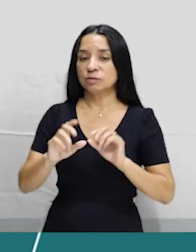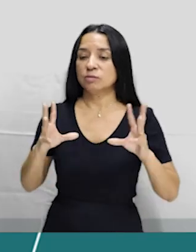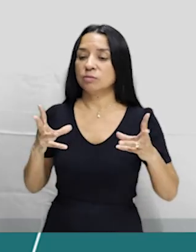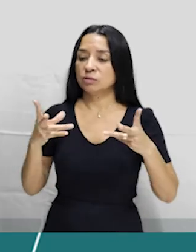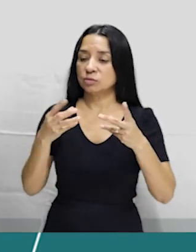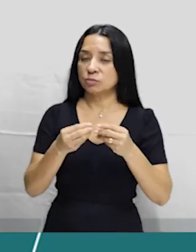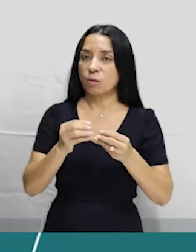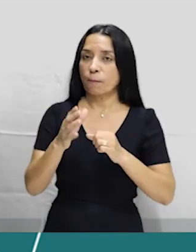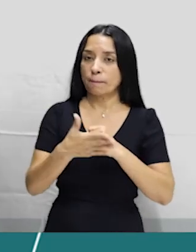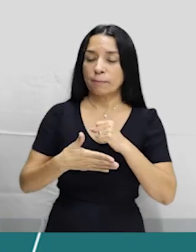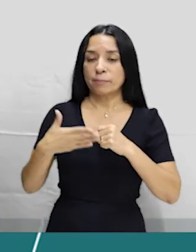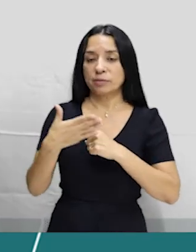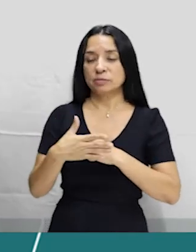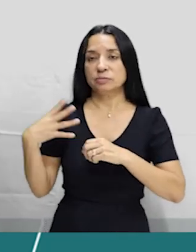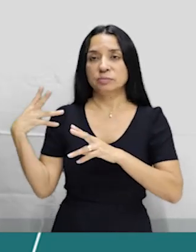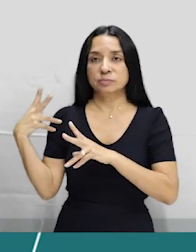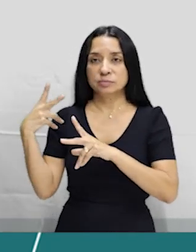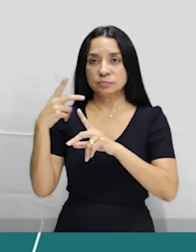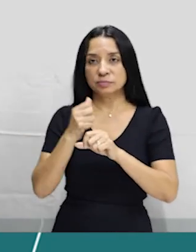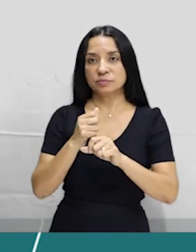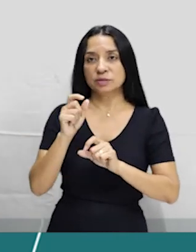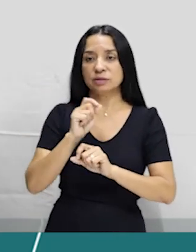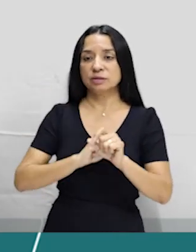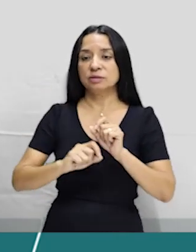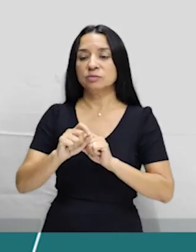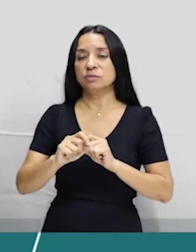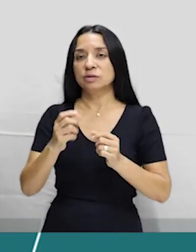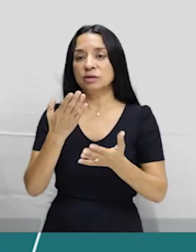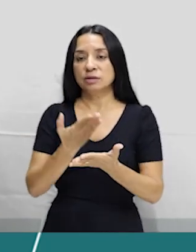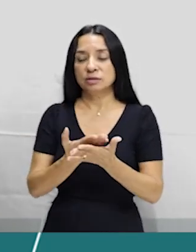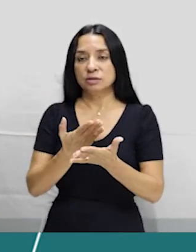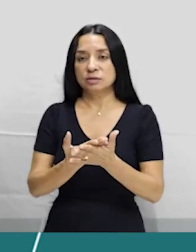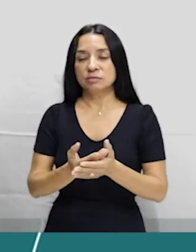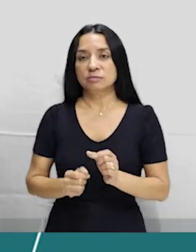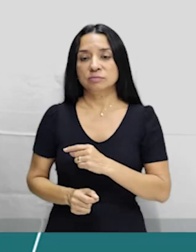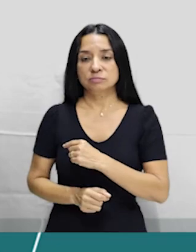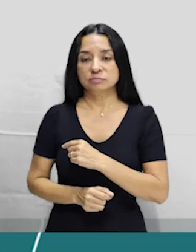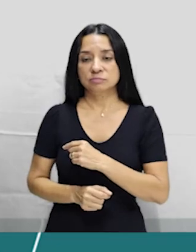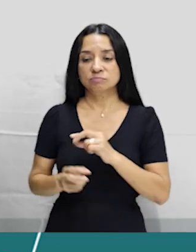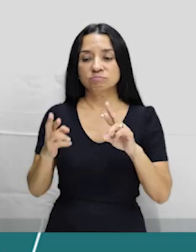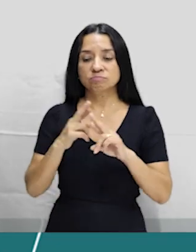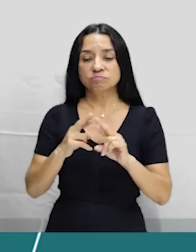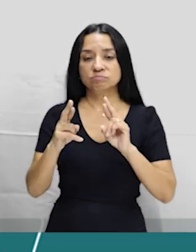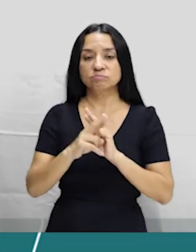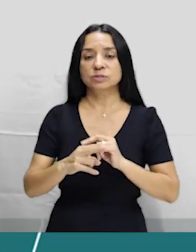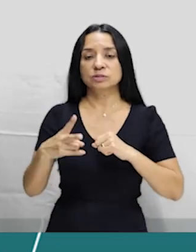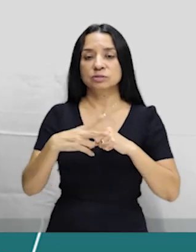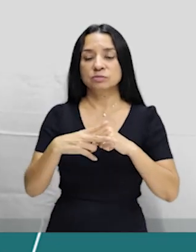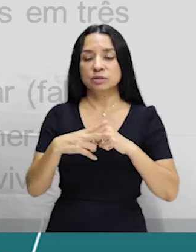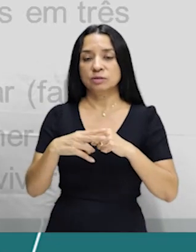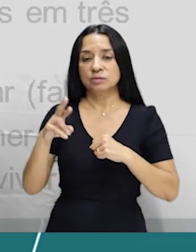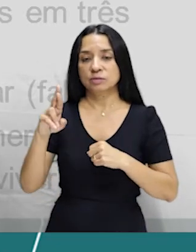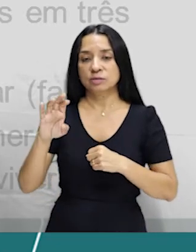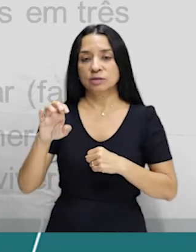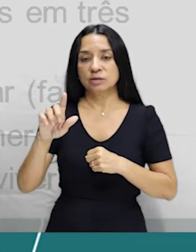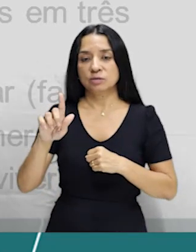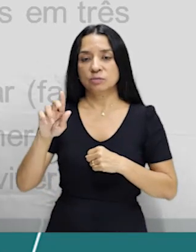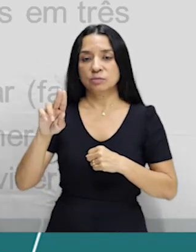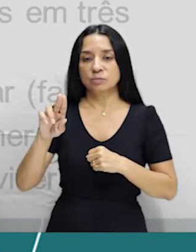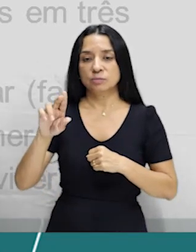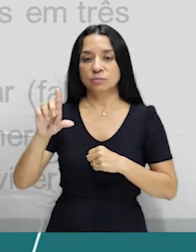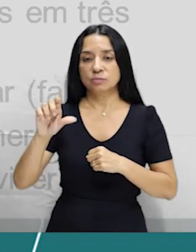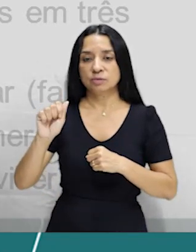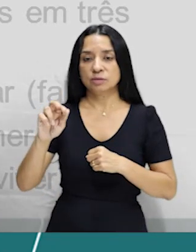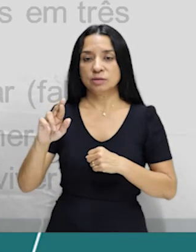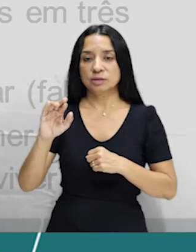vocês, para vocês relembrarem o que foi a aula sobre verbos regulares. Bem,